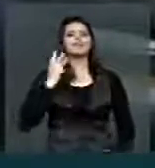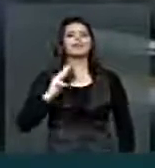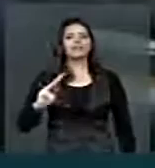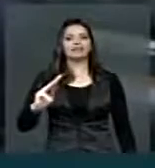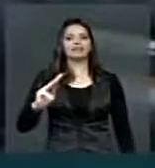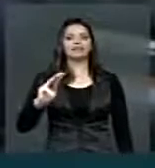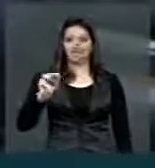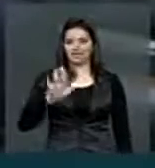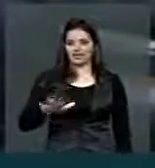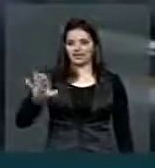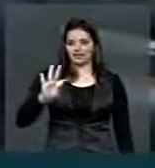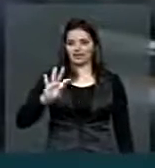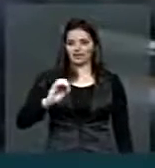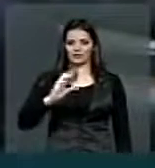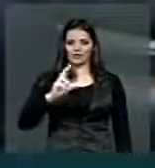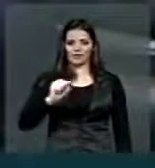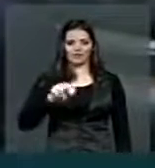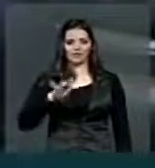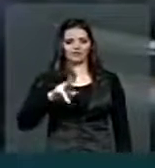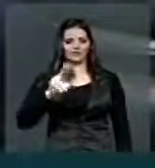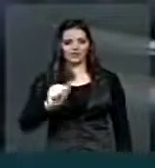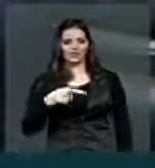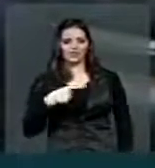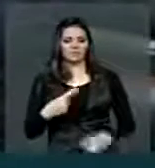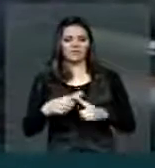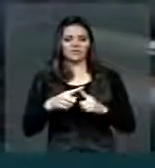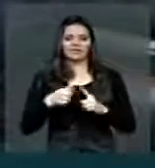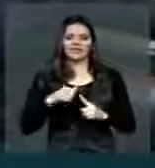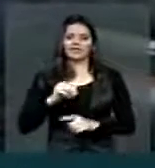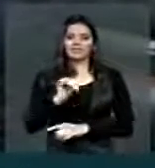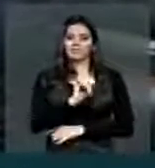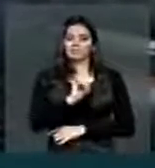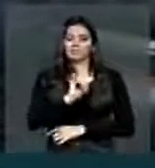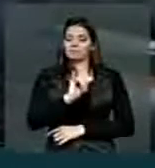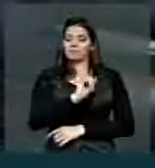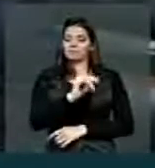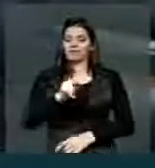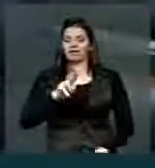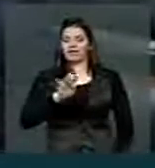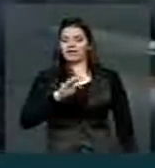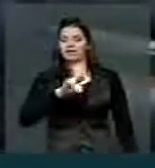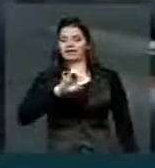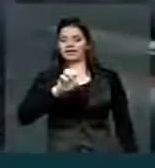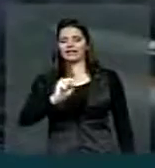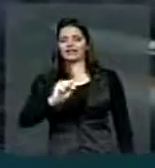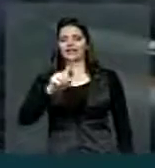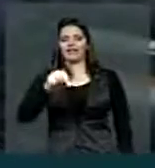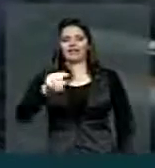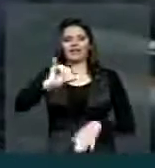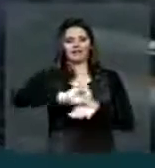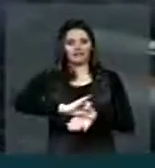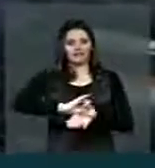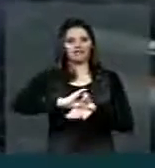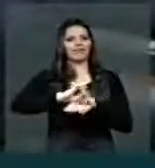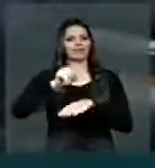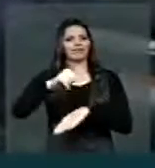em que lá em Imperatriz nós alcançamos uns índices muito,